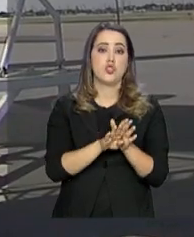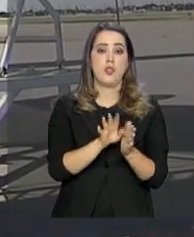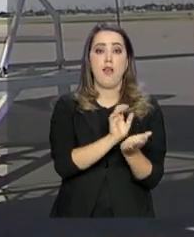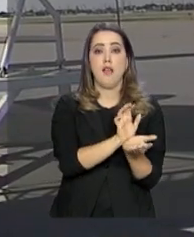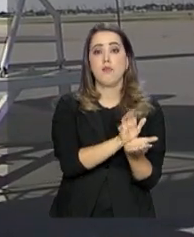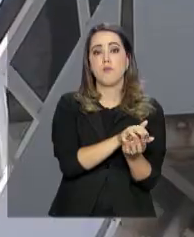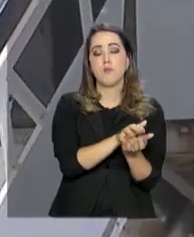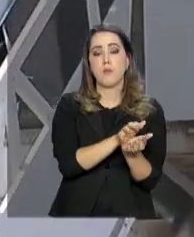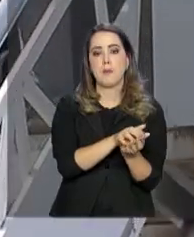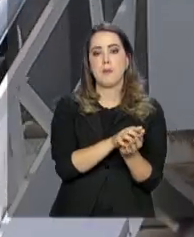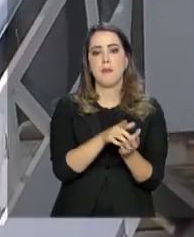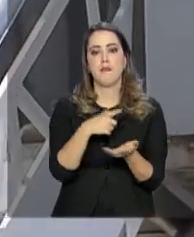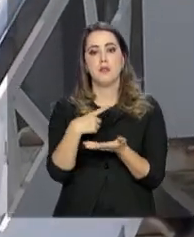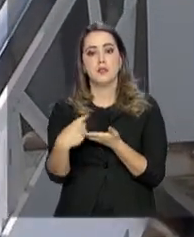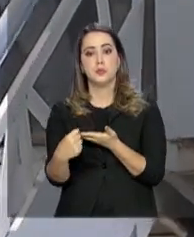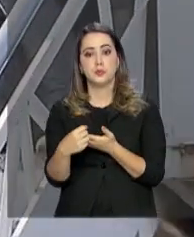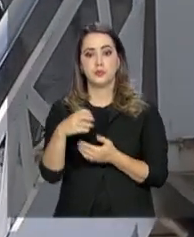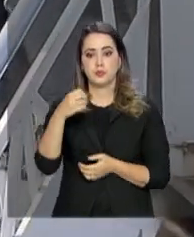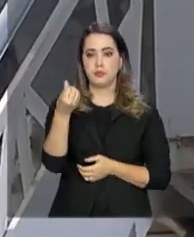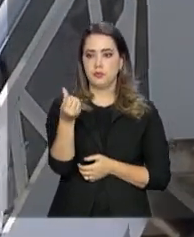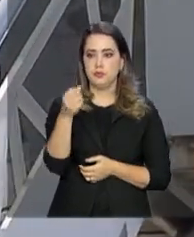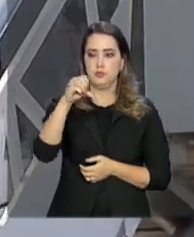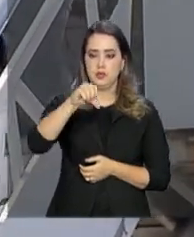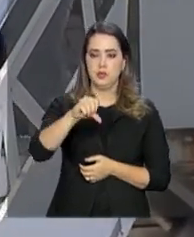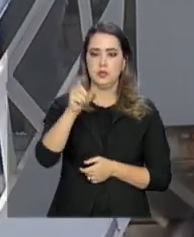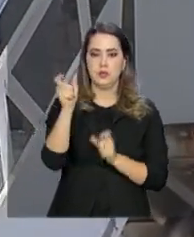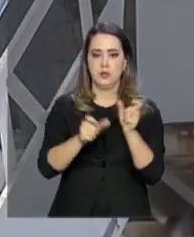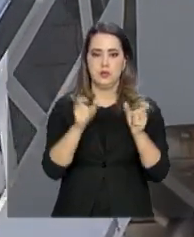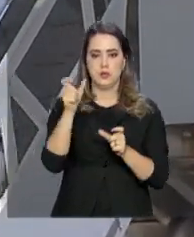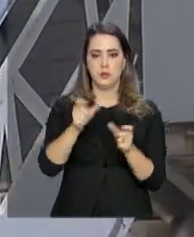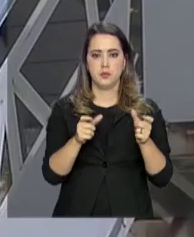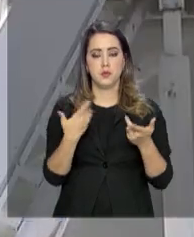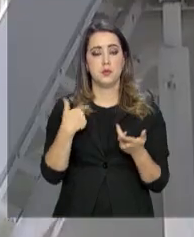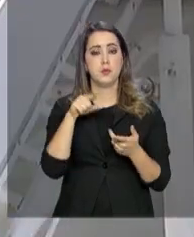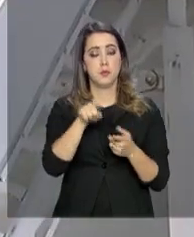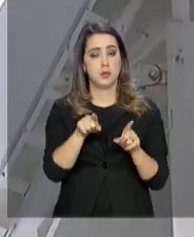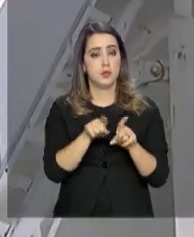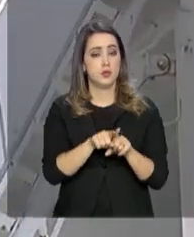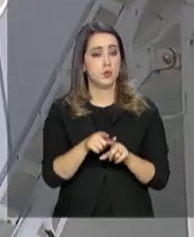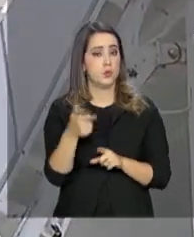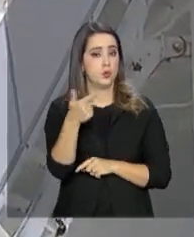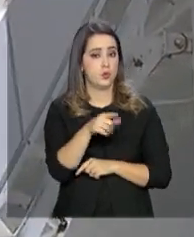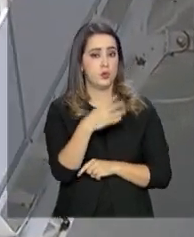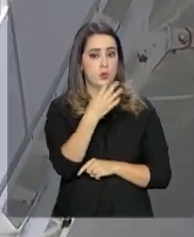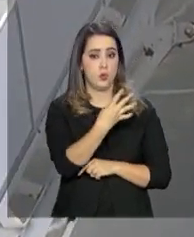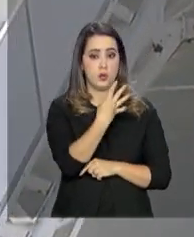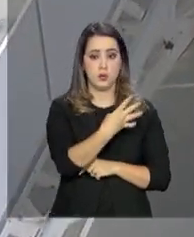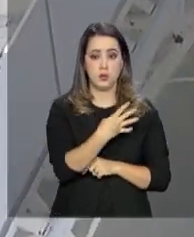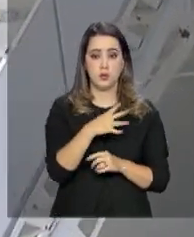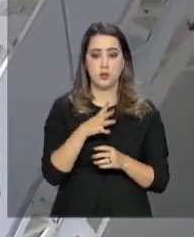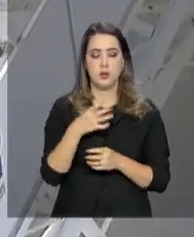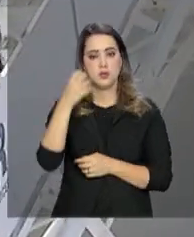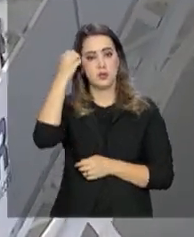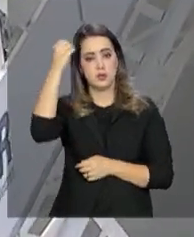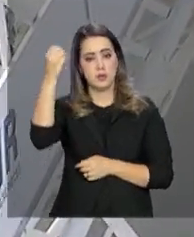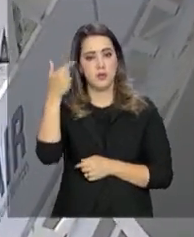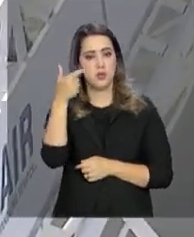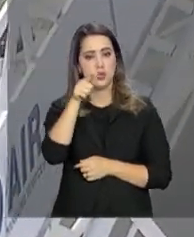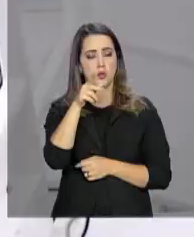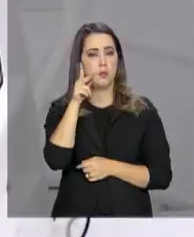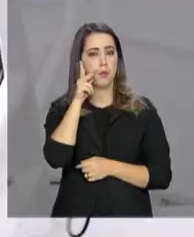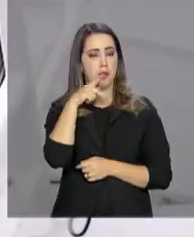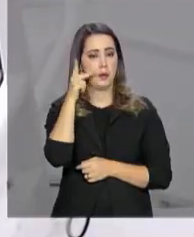desembarcaram 69 imigrantes que foram pra Igarassu, em Pernambuco, e os 44 que seguiram pra Conde, na